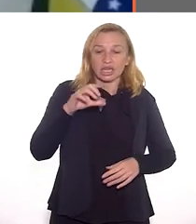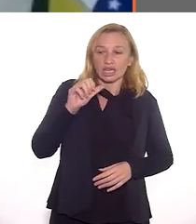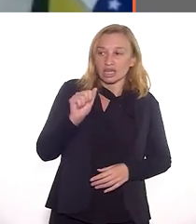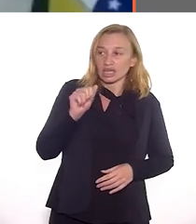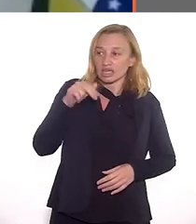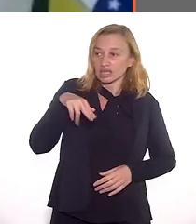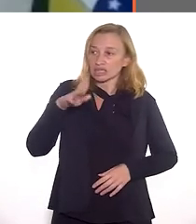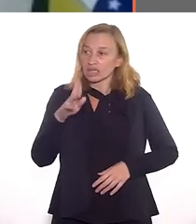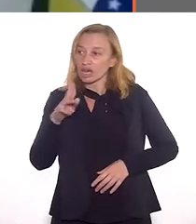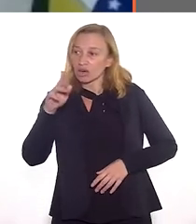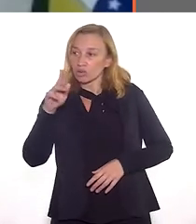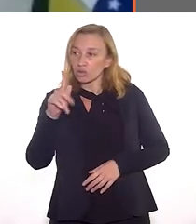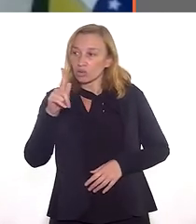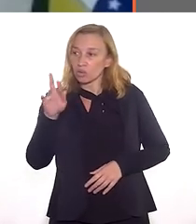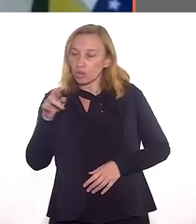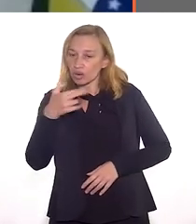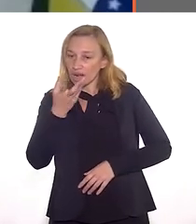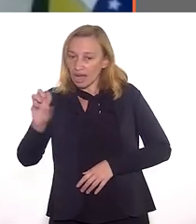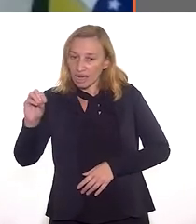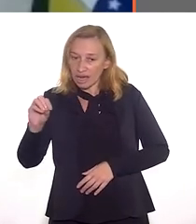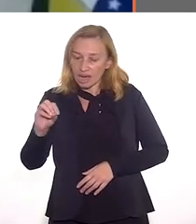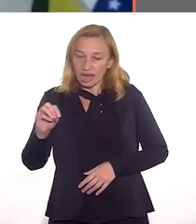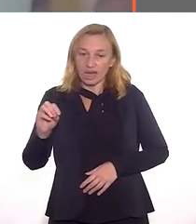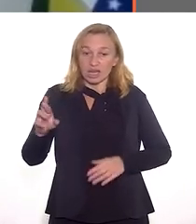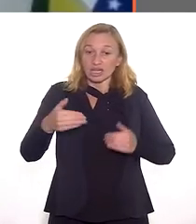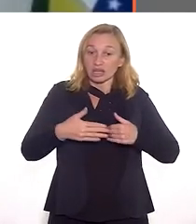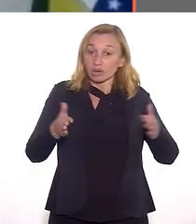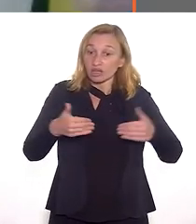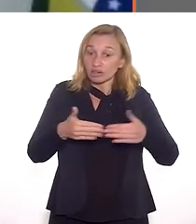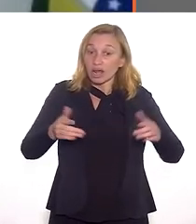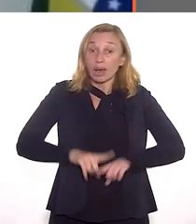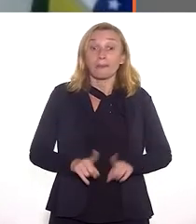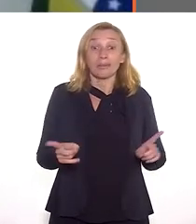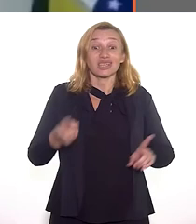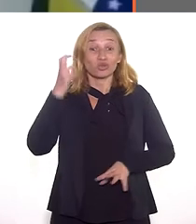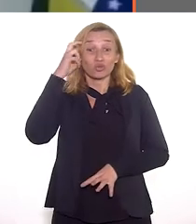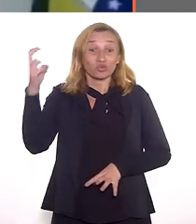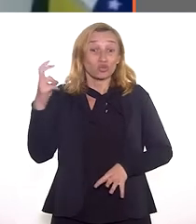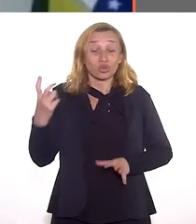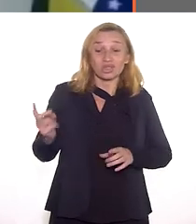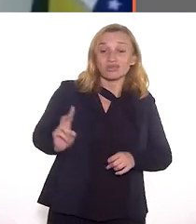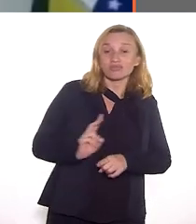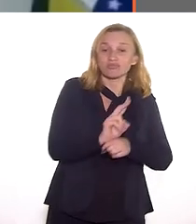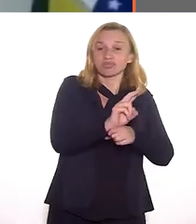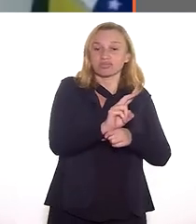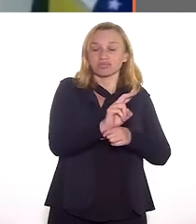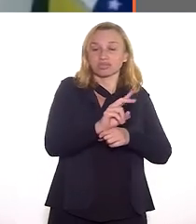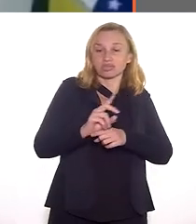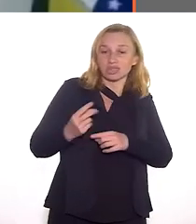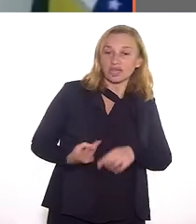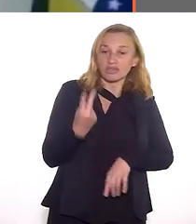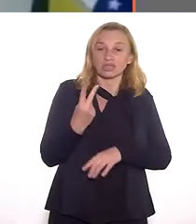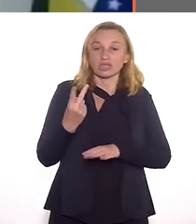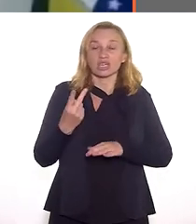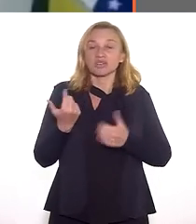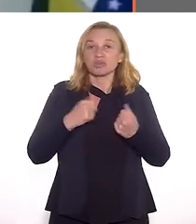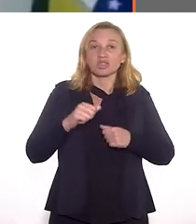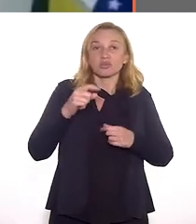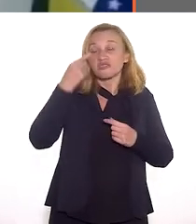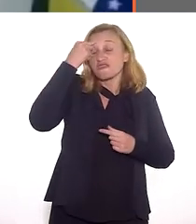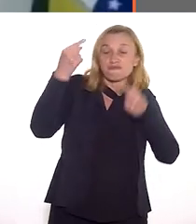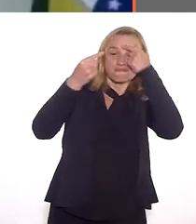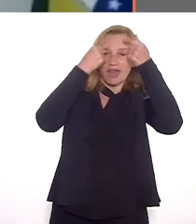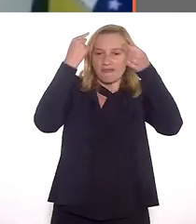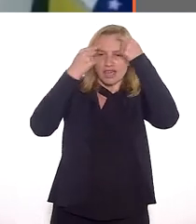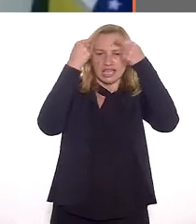muita cultura do inauguracionismo. É muito importante inaugurar, inaugurar, inaugurar, mas não tem muita cultura da preservação e da manutenção.